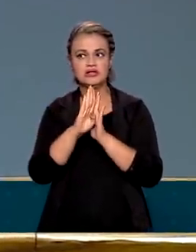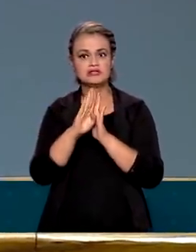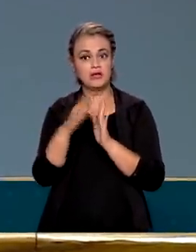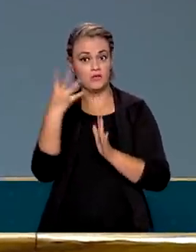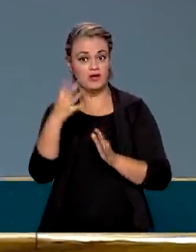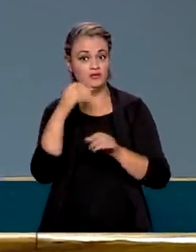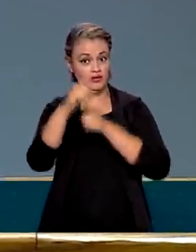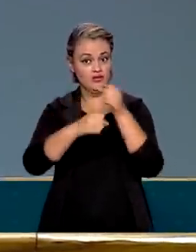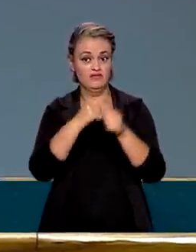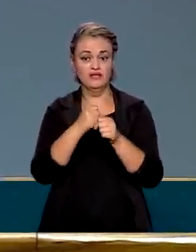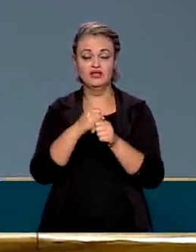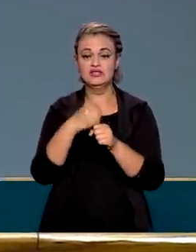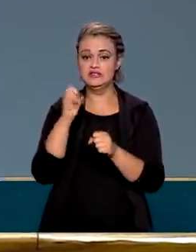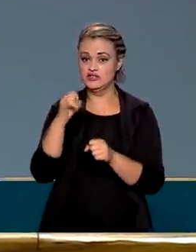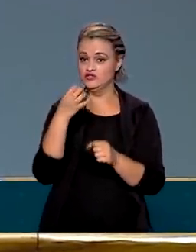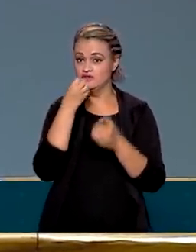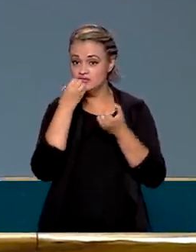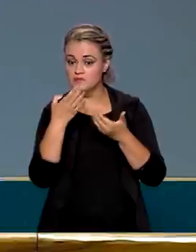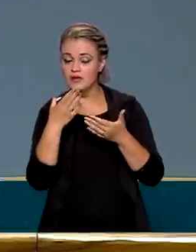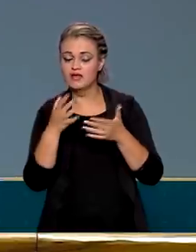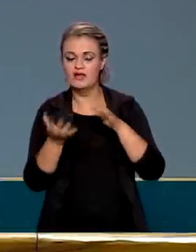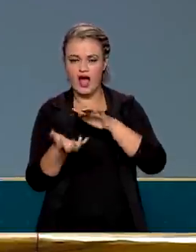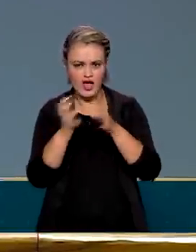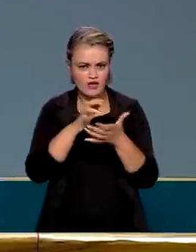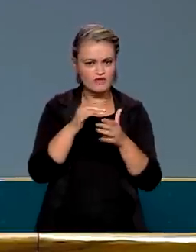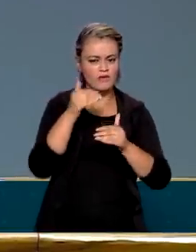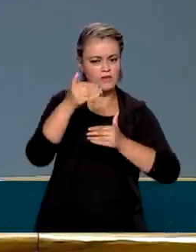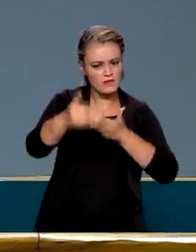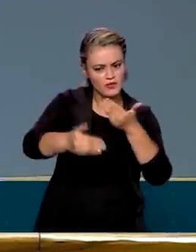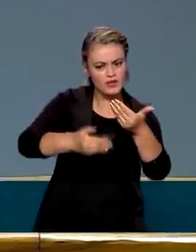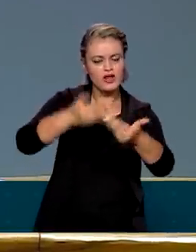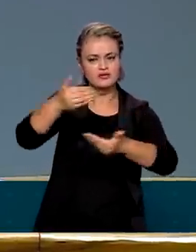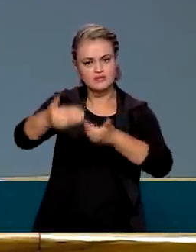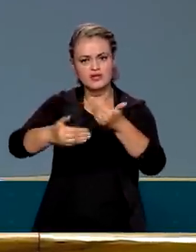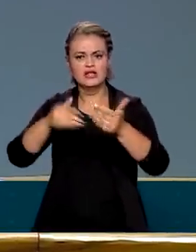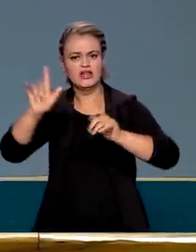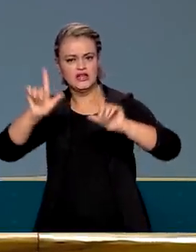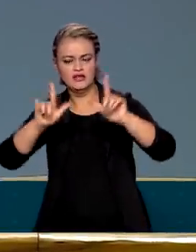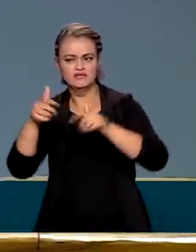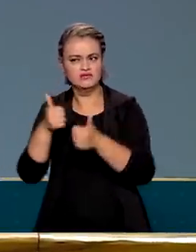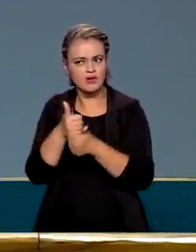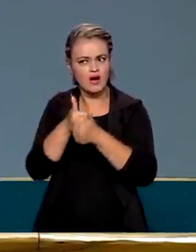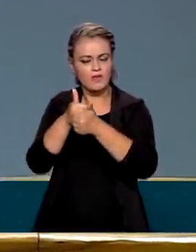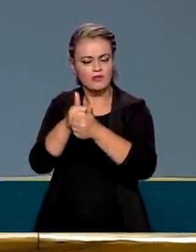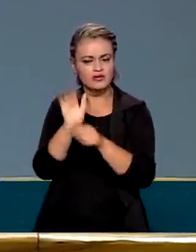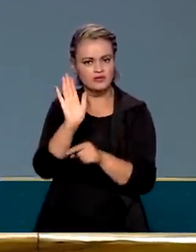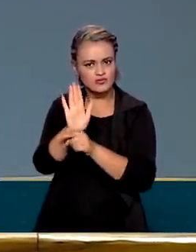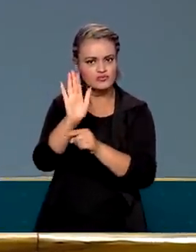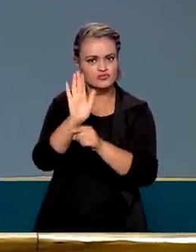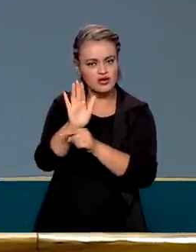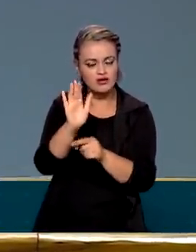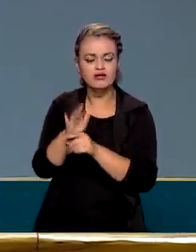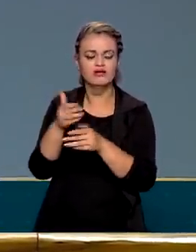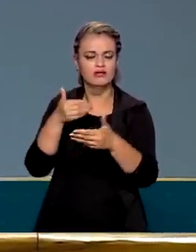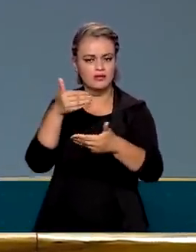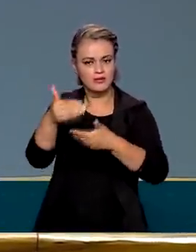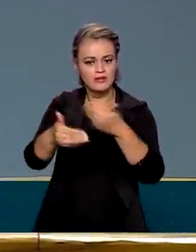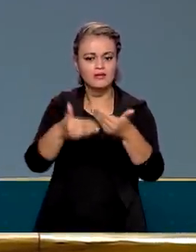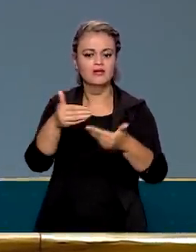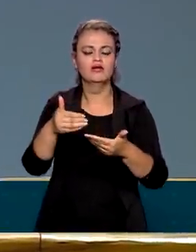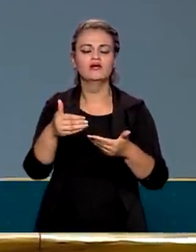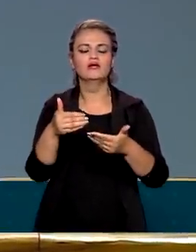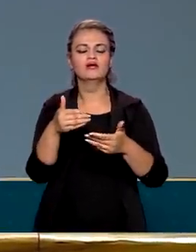vem. Se estivéssemos virtuosos, as reformas andando um pouco mais, a mídia um pouco mais compreensiva sobre o que está acontecendo de